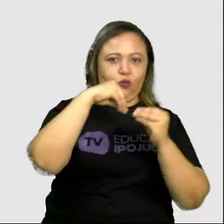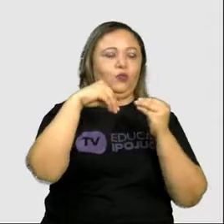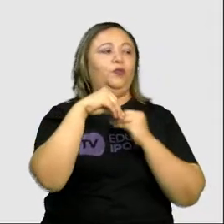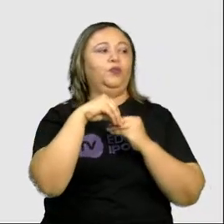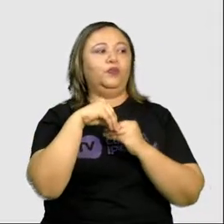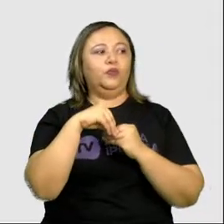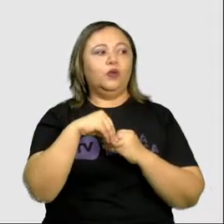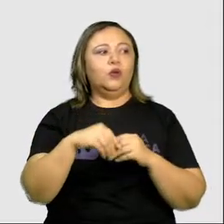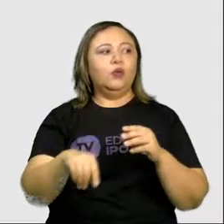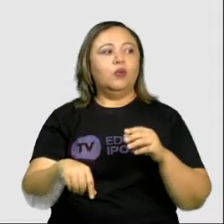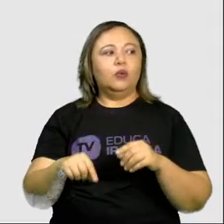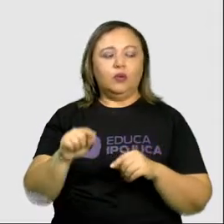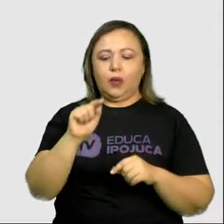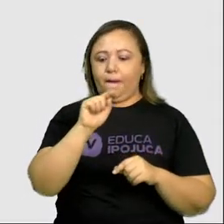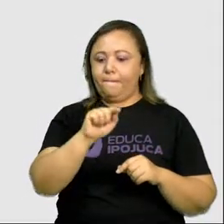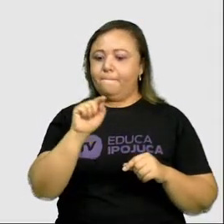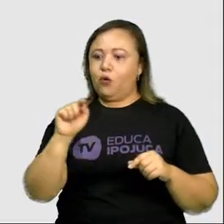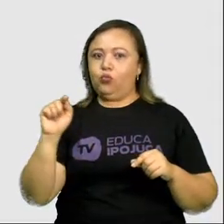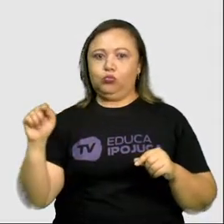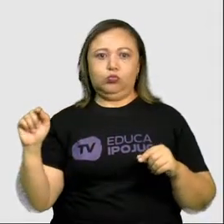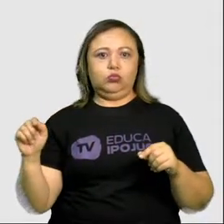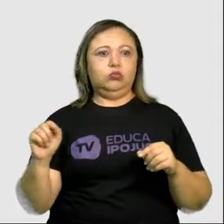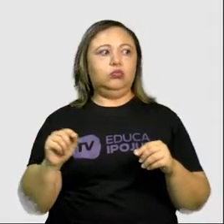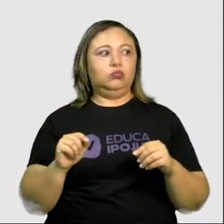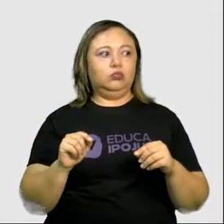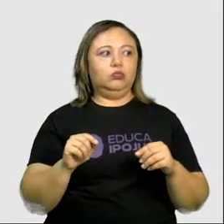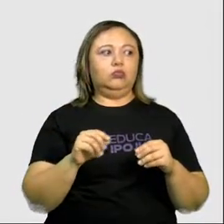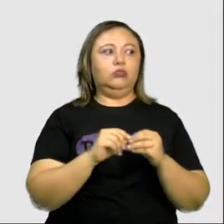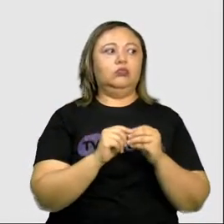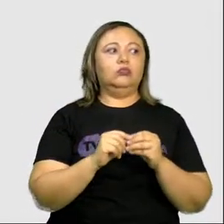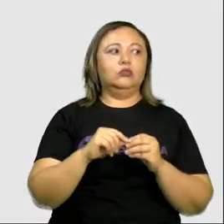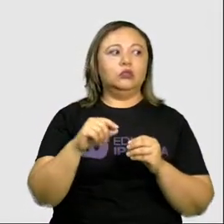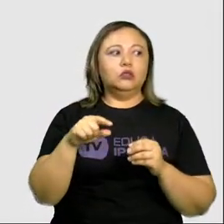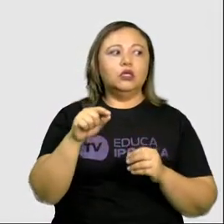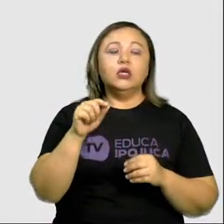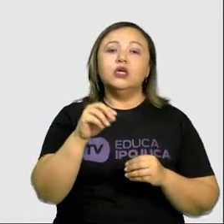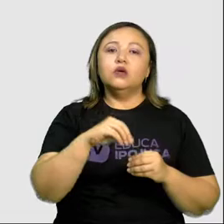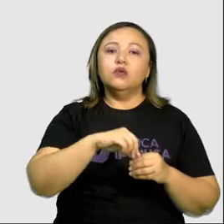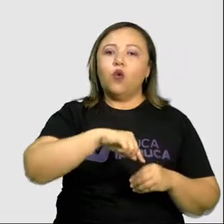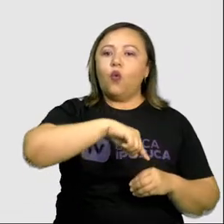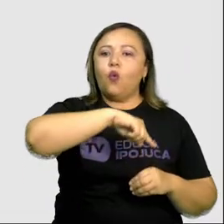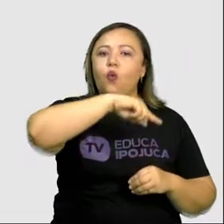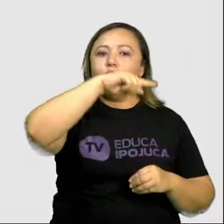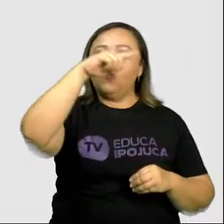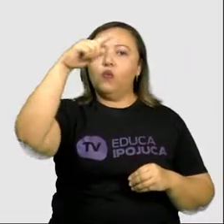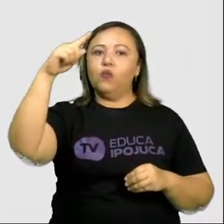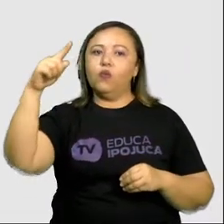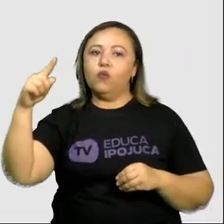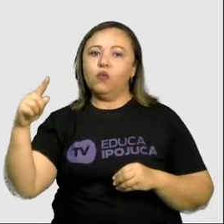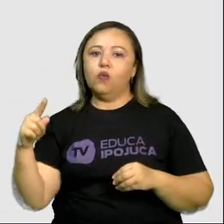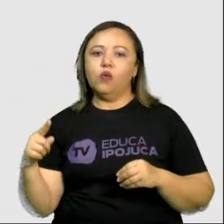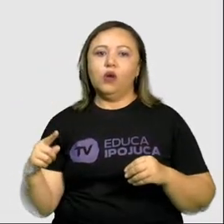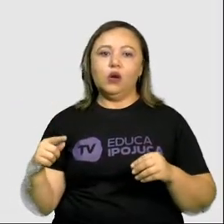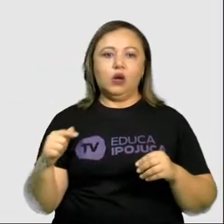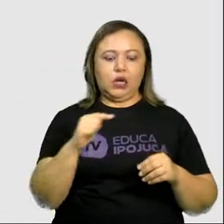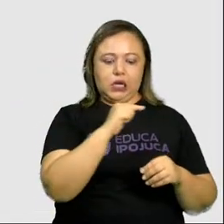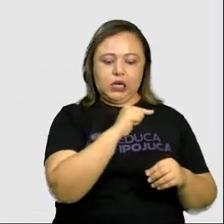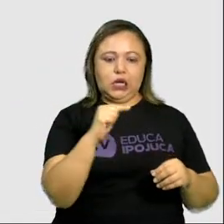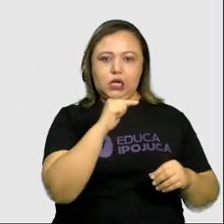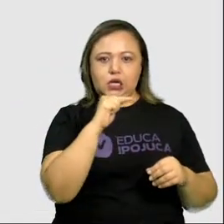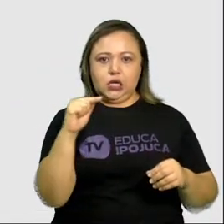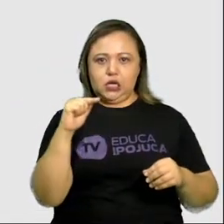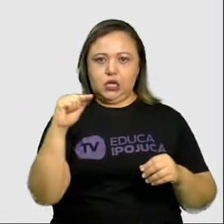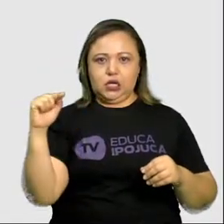aqui no primeiro. Pontilhada, arte, tudo pontinho. Curva, tracejada,